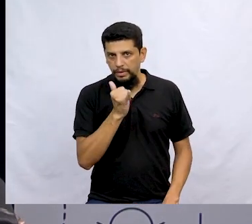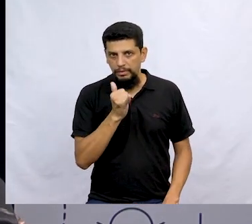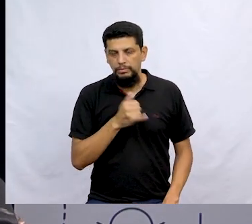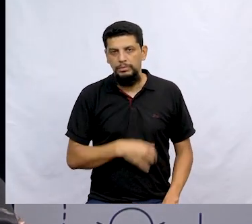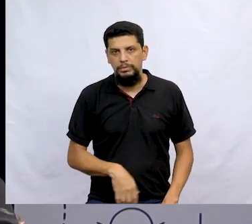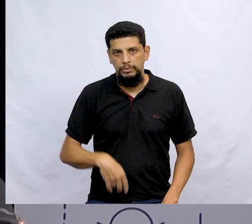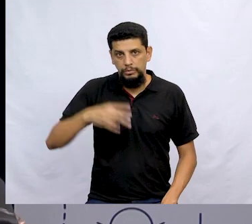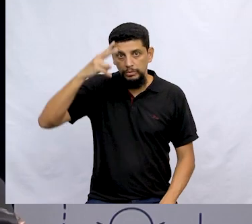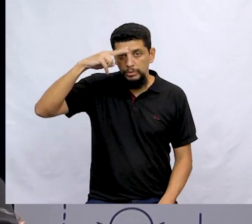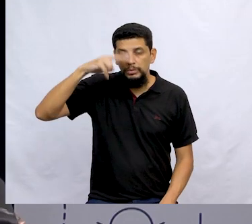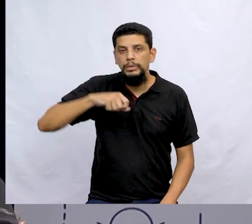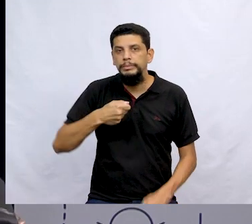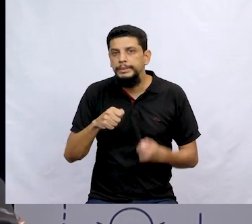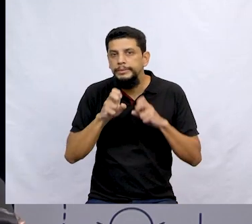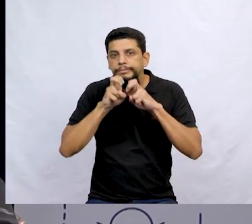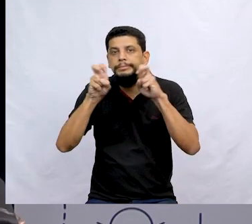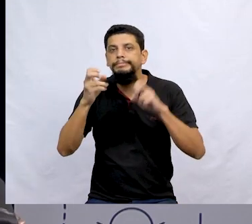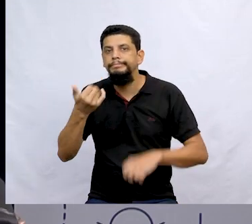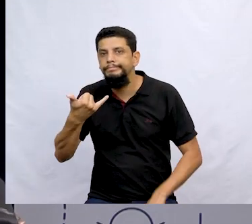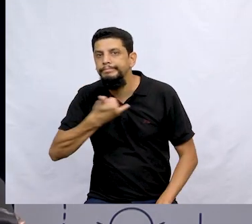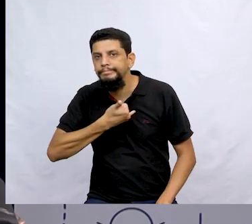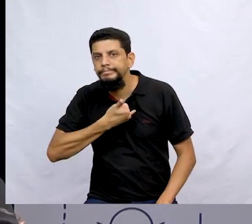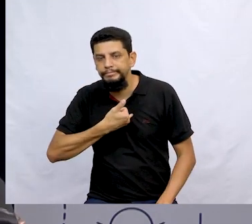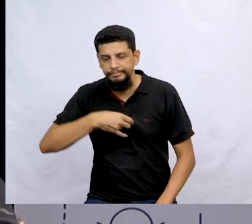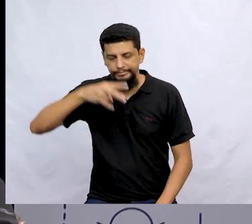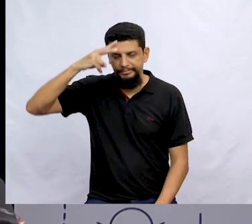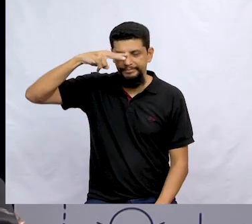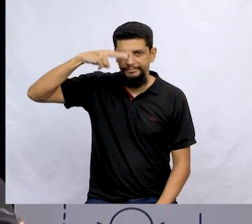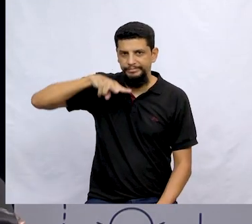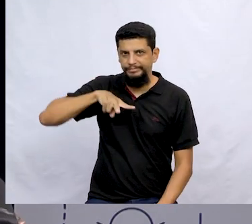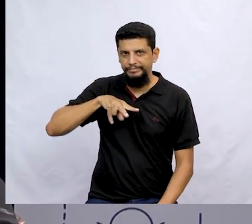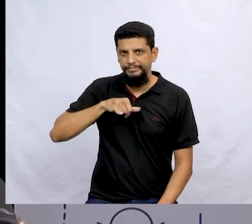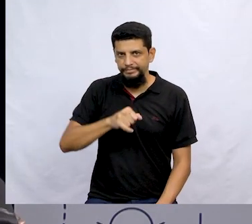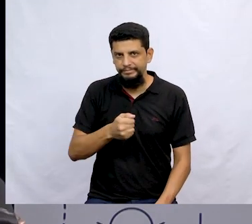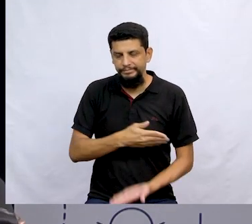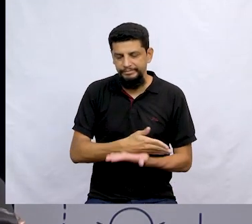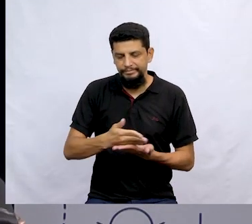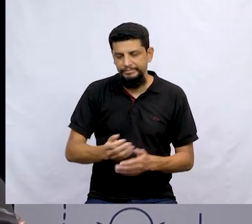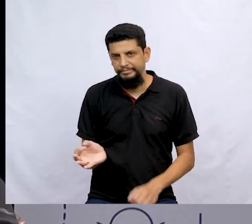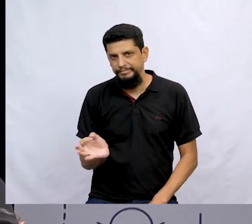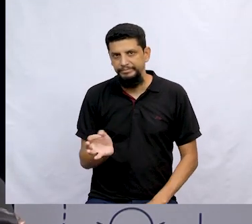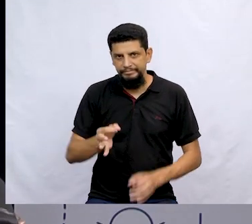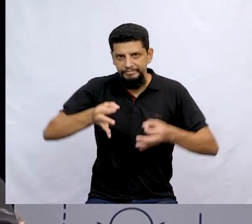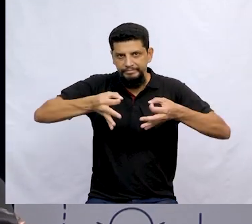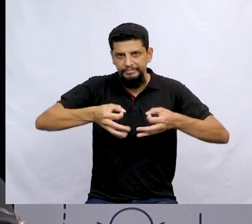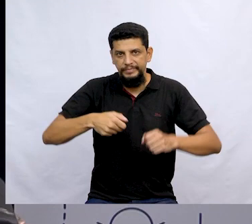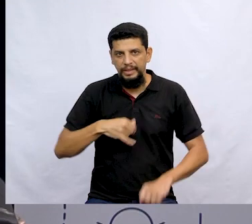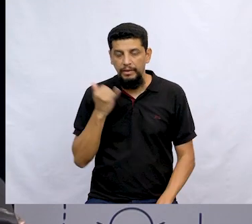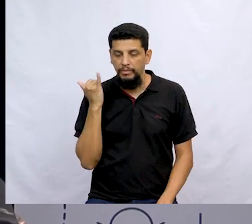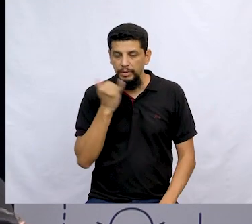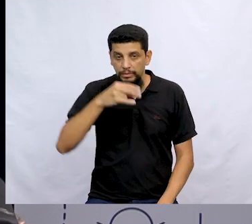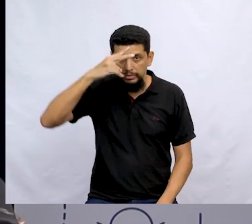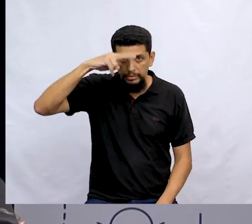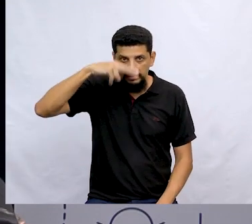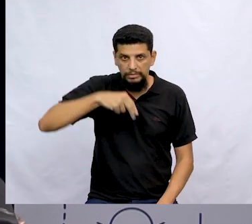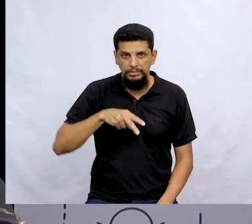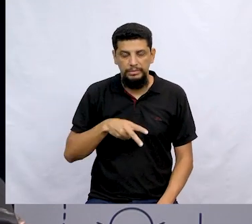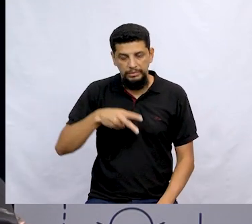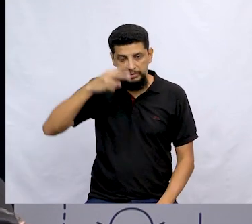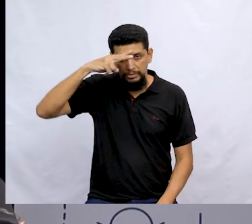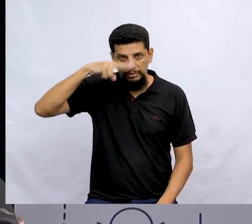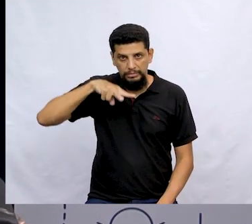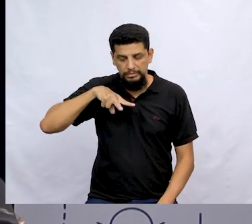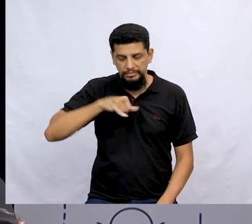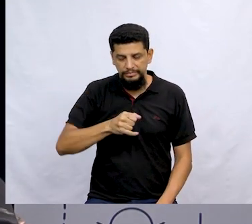contar, o que vocês têm que gritar aí pra mim? A história vai começar, certo? Então, vamos lá. Vou te contar. A história